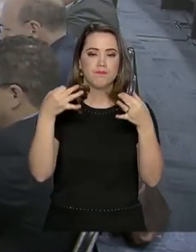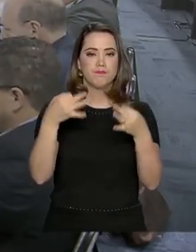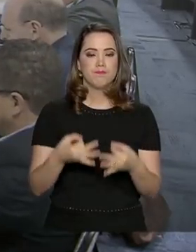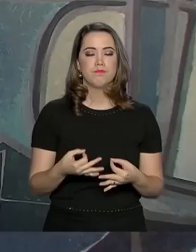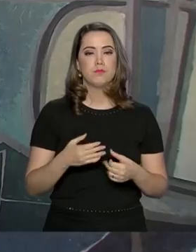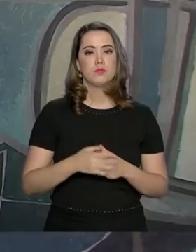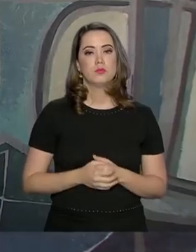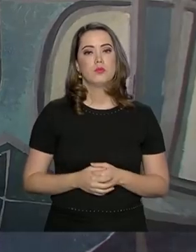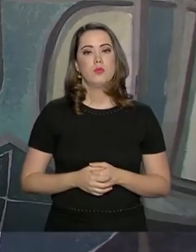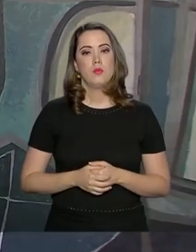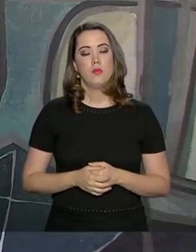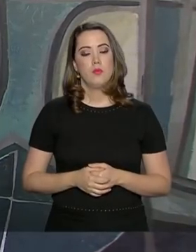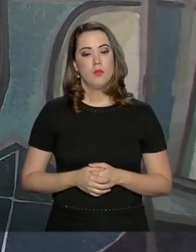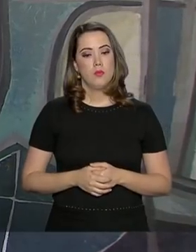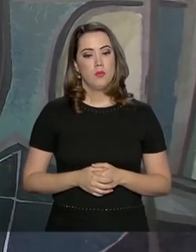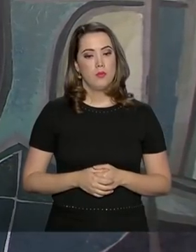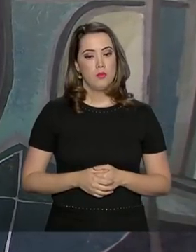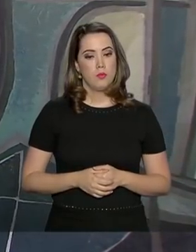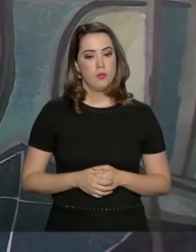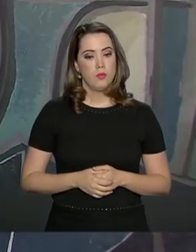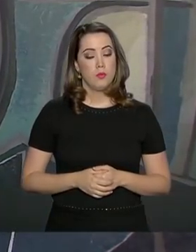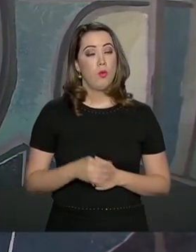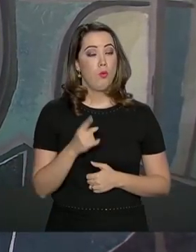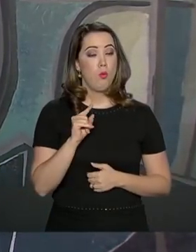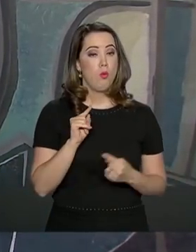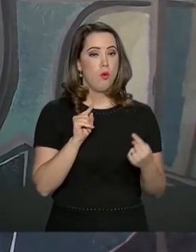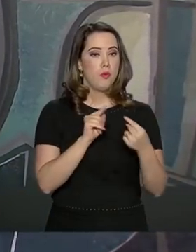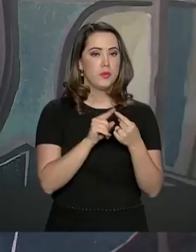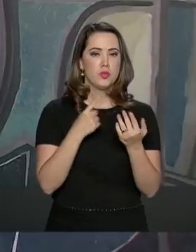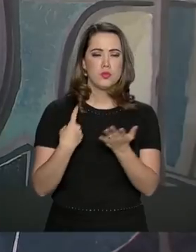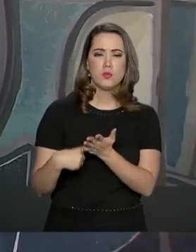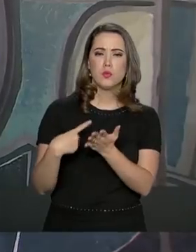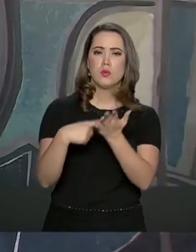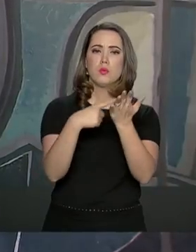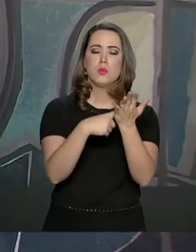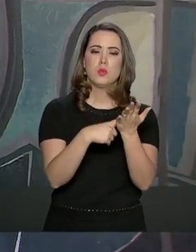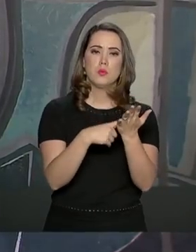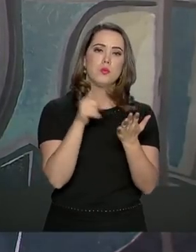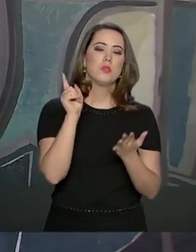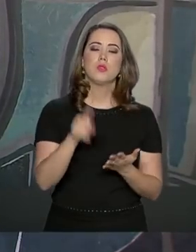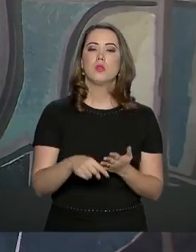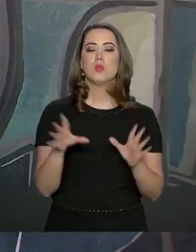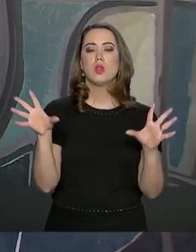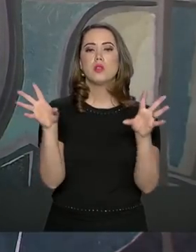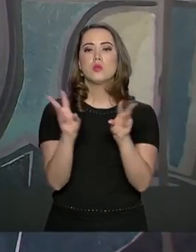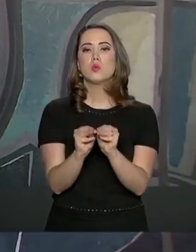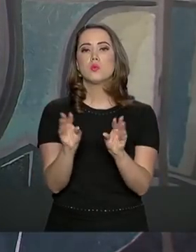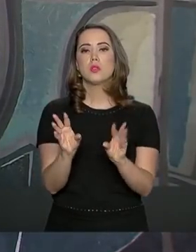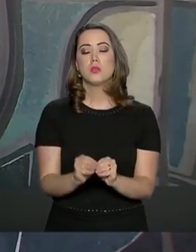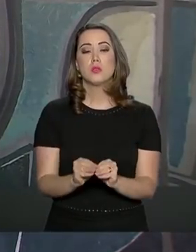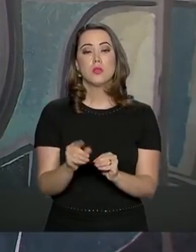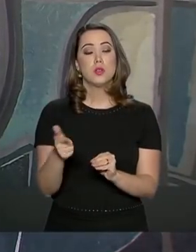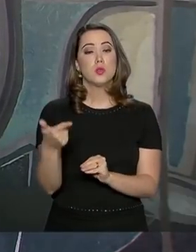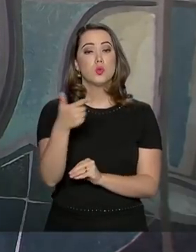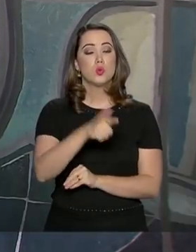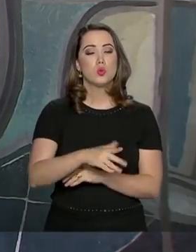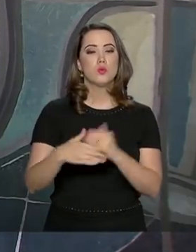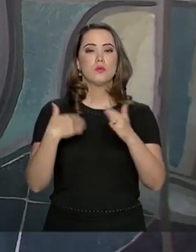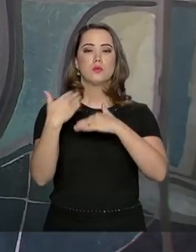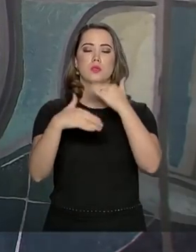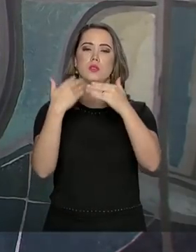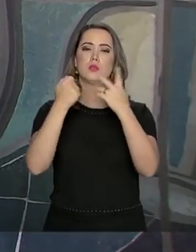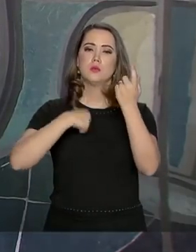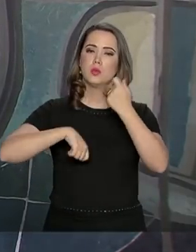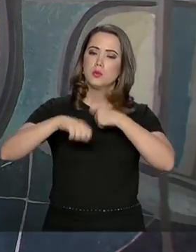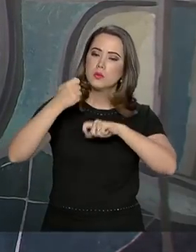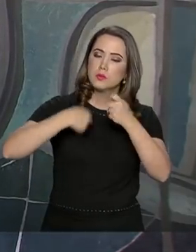e indiretos. O objetivo da Agenda Brasil, eu diria que, de forma resumida, seria a retomada do crescimento